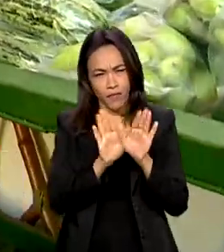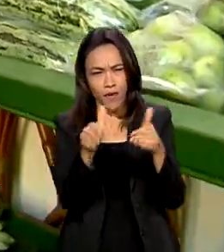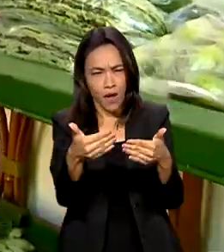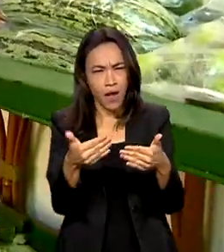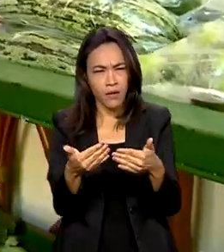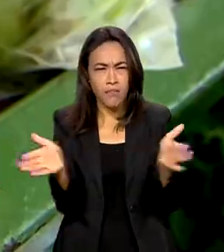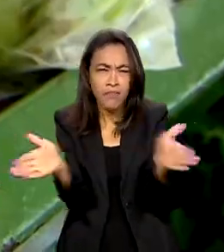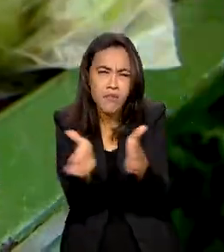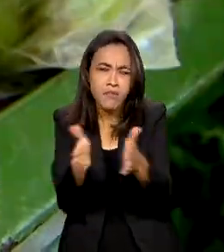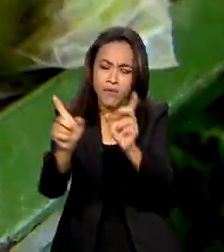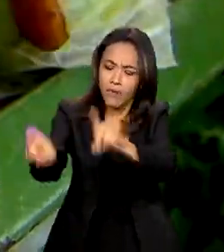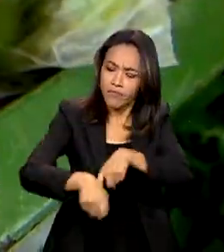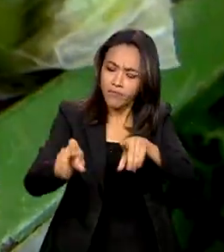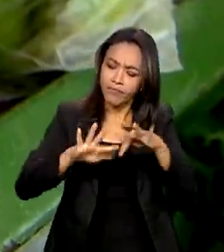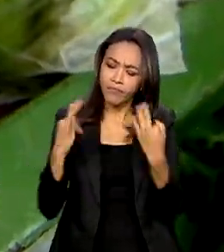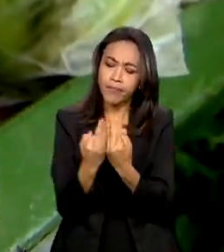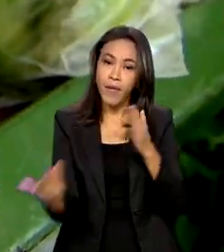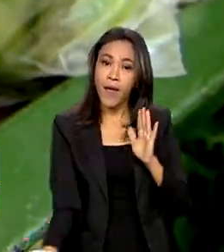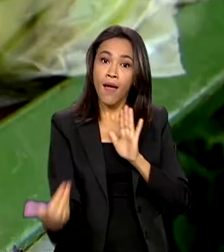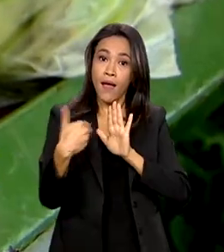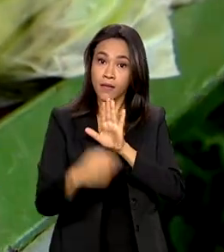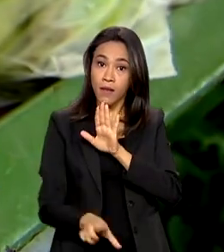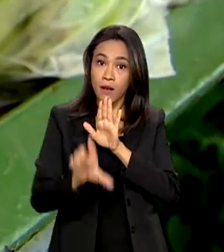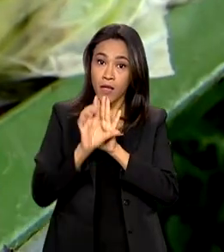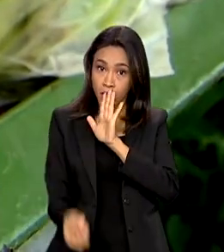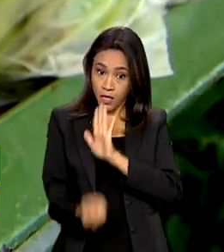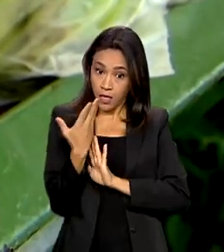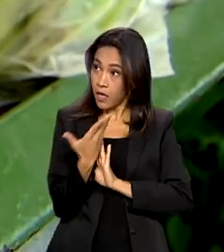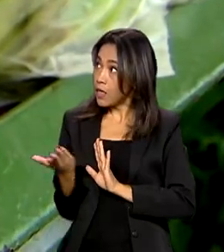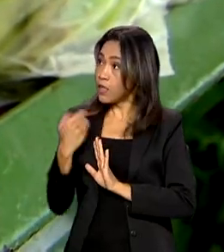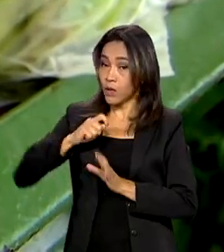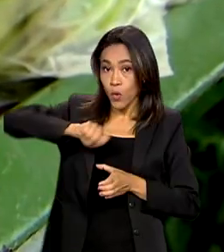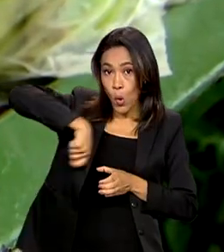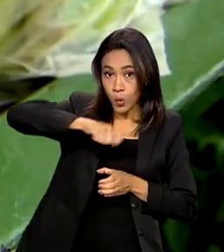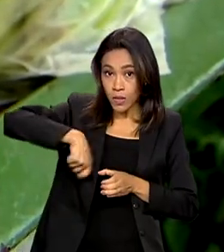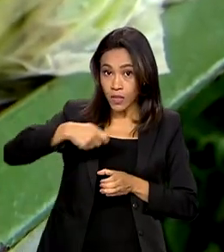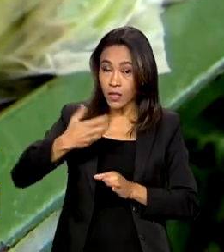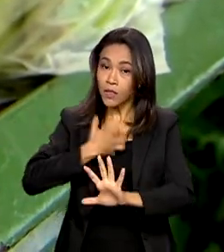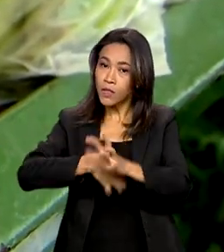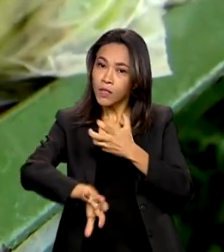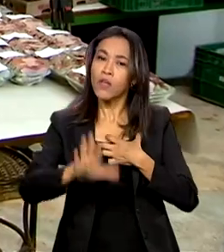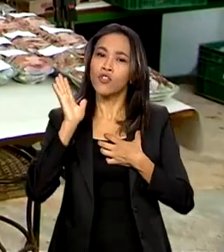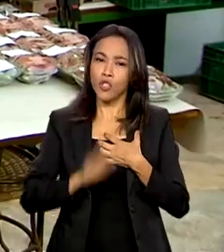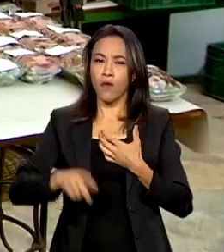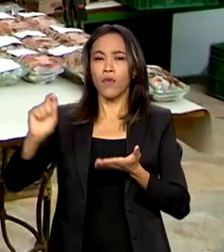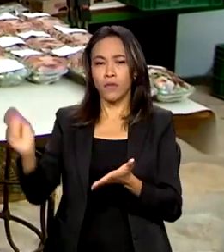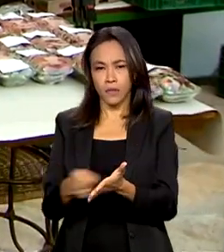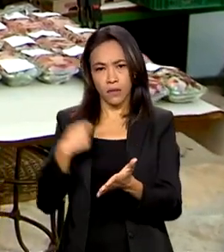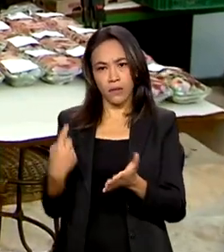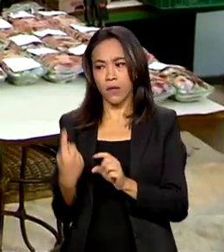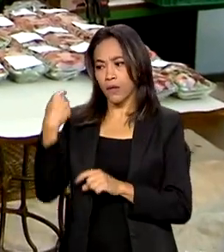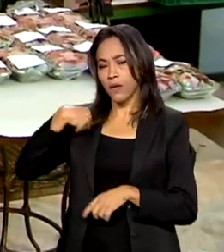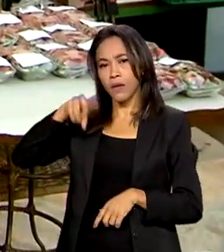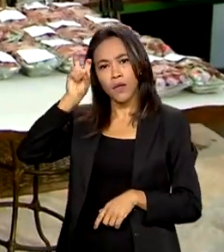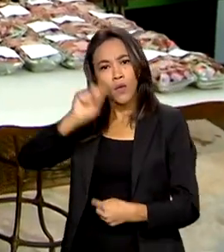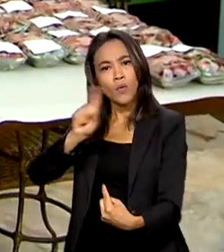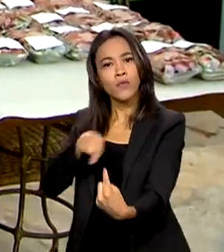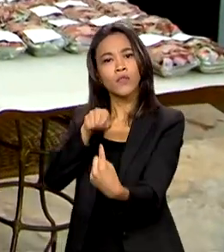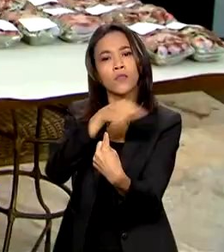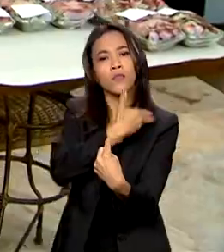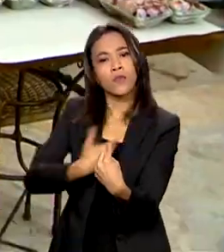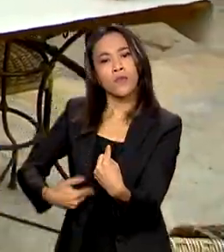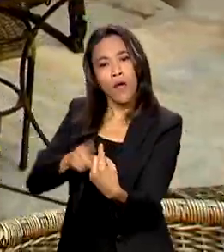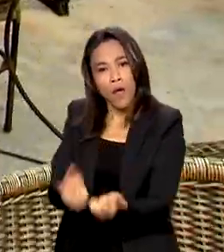agricultores. A lei que cria o Cozinha Solidária também foi sancionada nesta quinta-feira. Segundo o governo, objetivo é